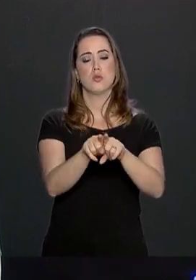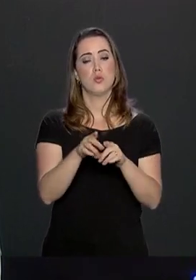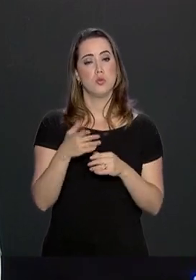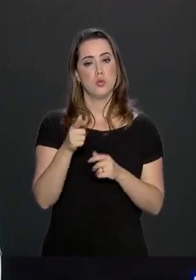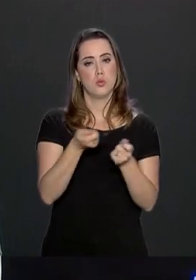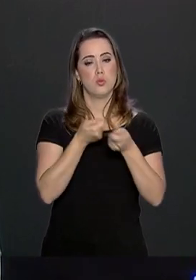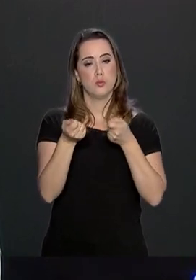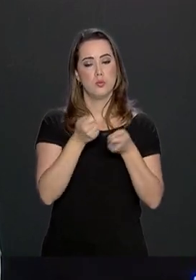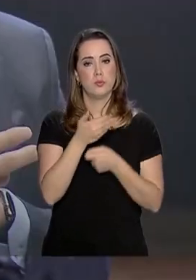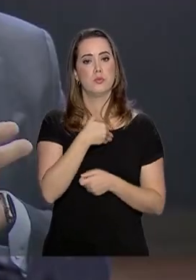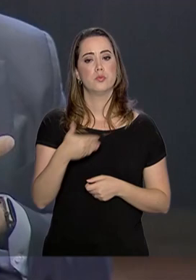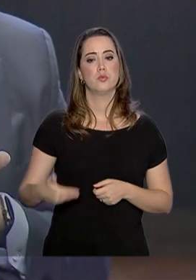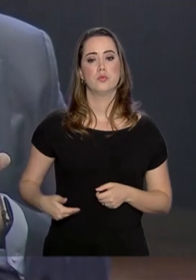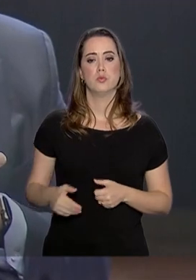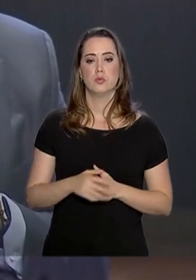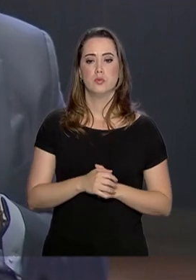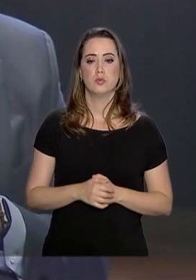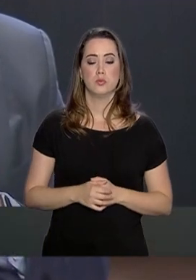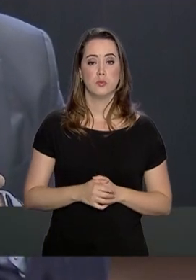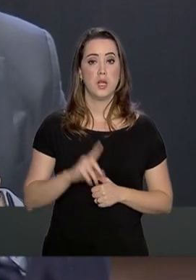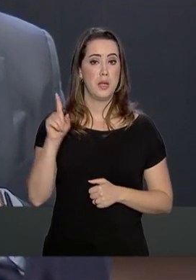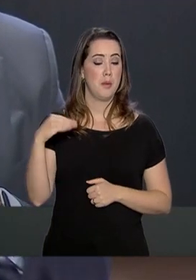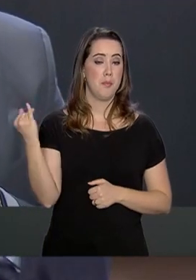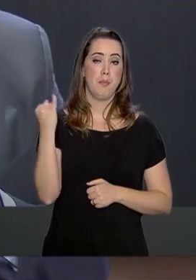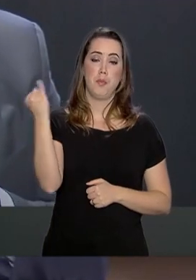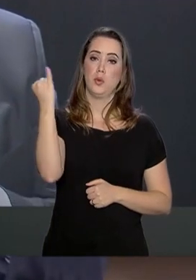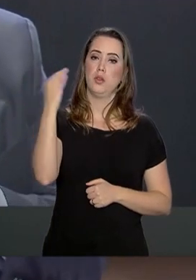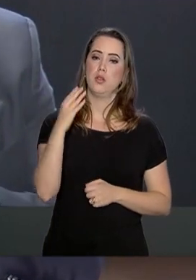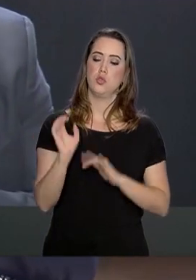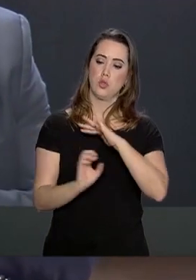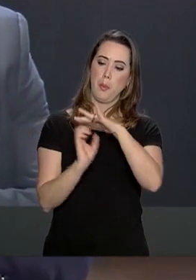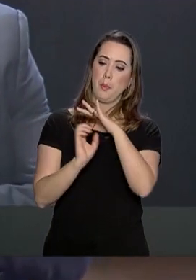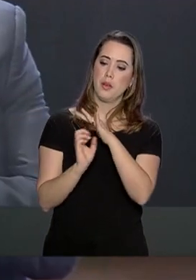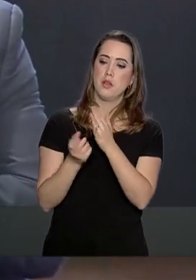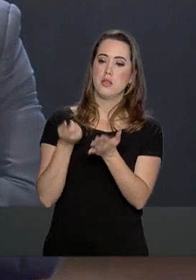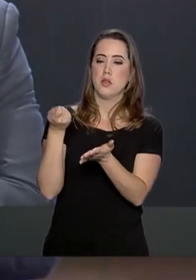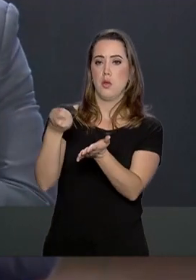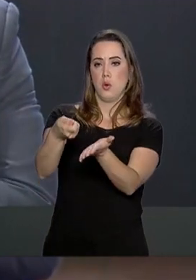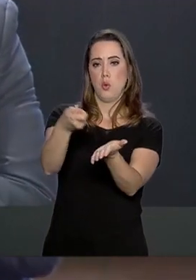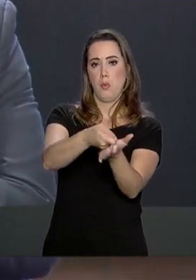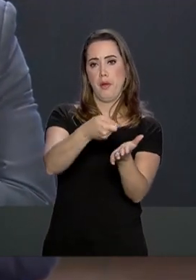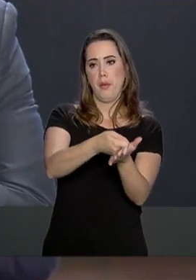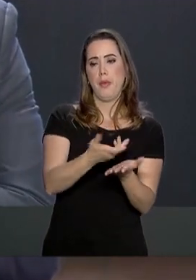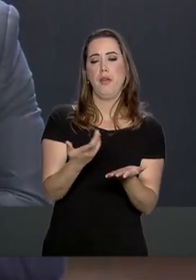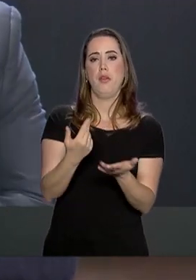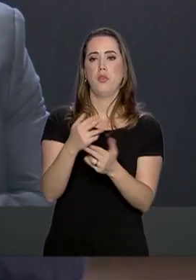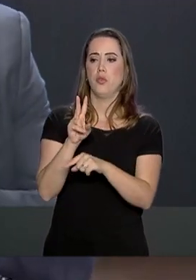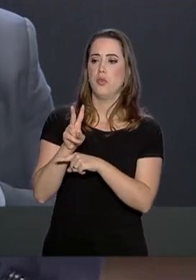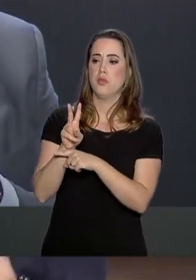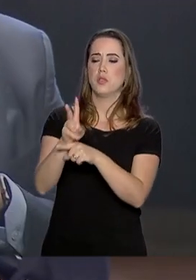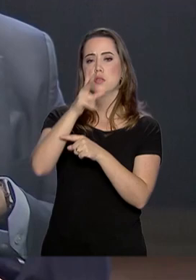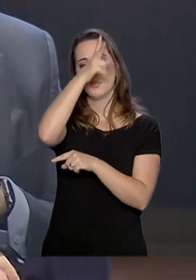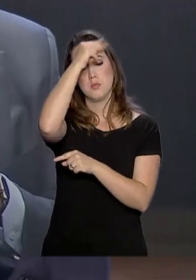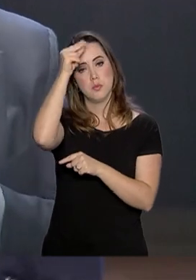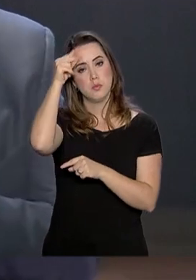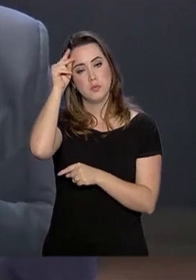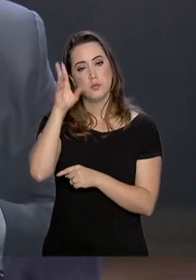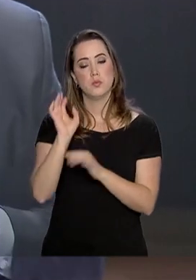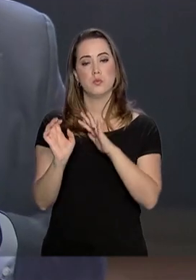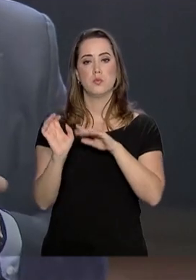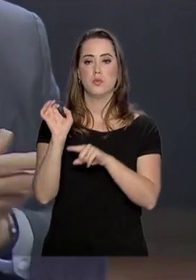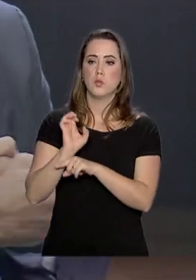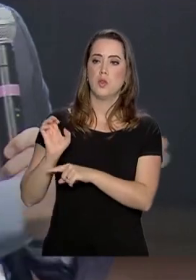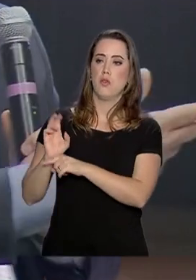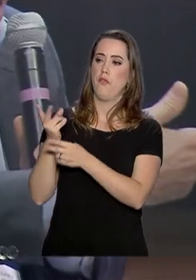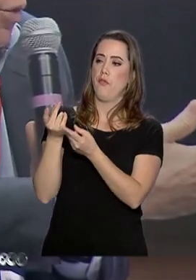com o controle do Estado. São empresas úteis no financiamento da infraestrutura de prefeituras e estados, do